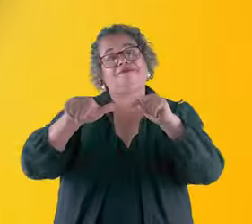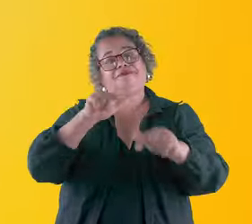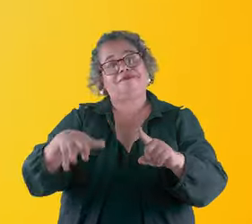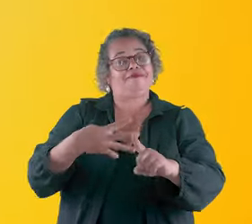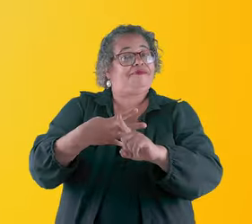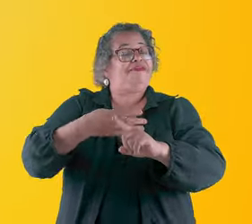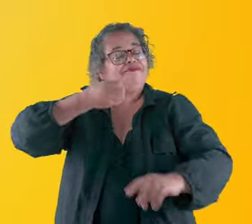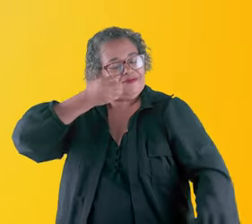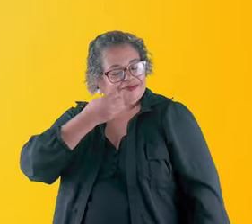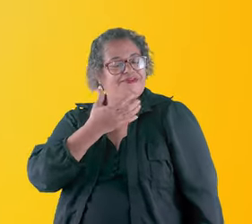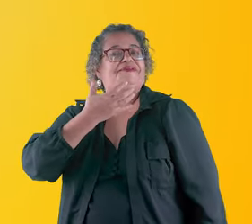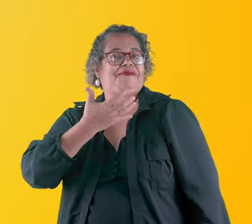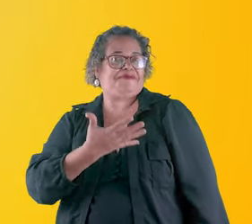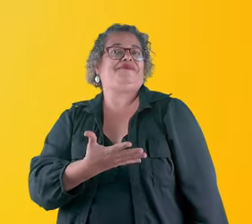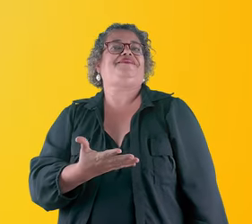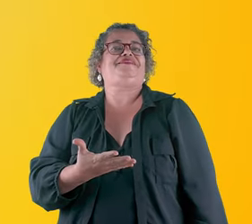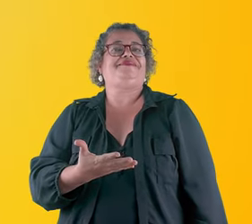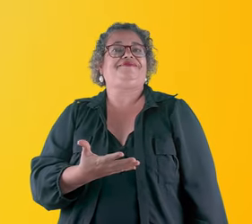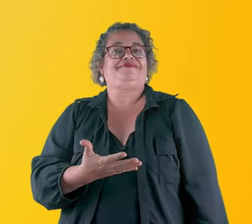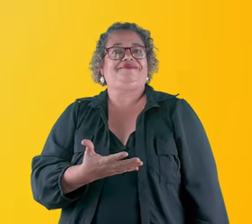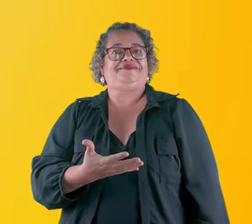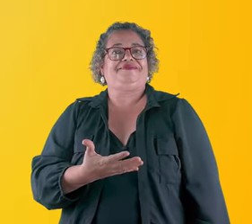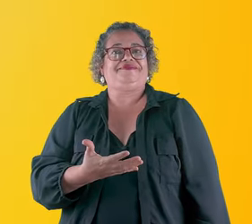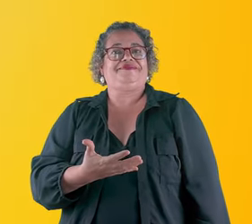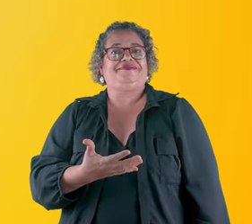Prefeitura de Uberlândia. Fazer mais, fazer bem.